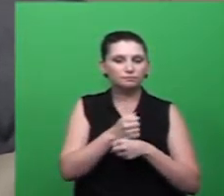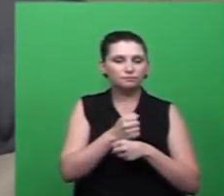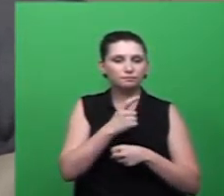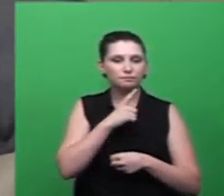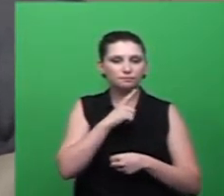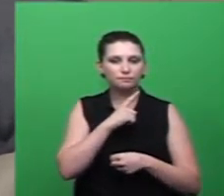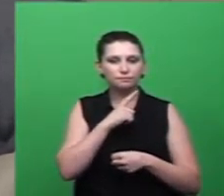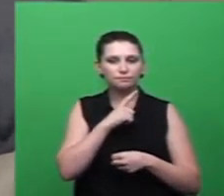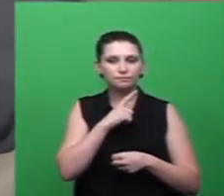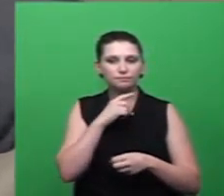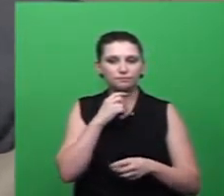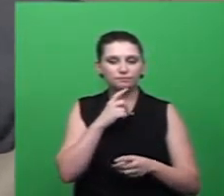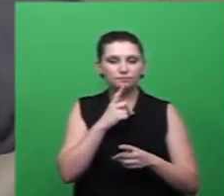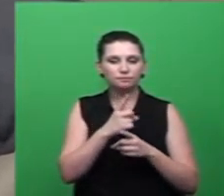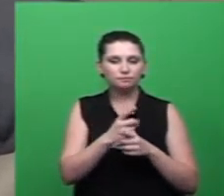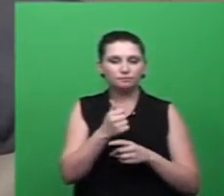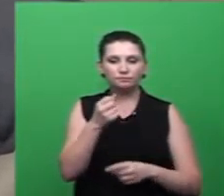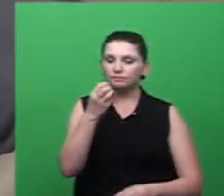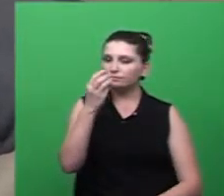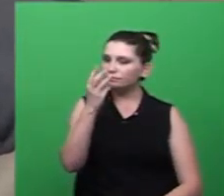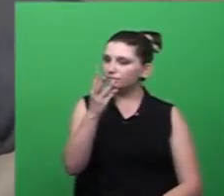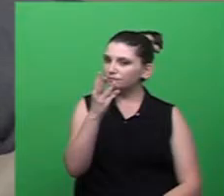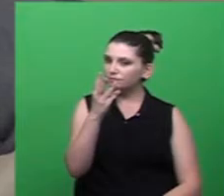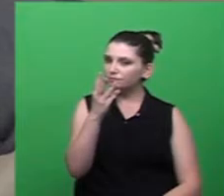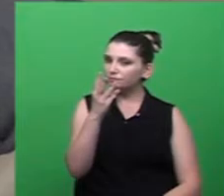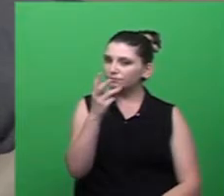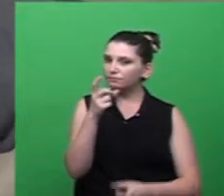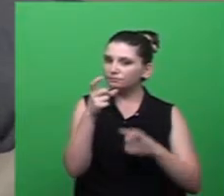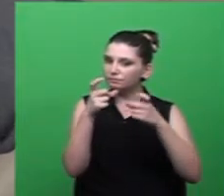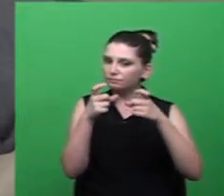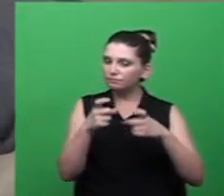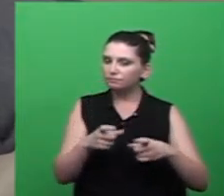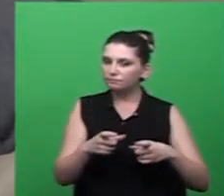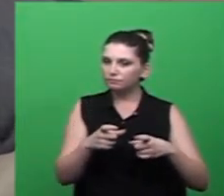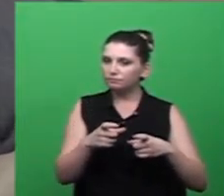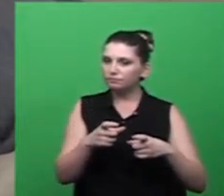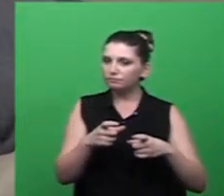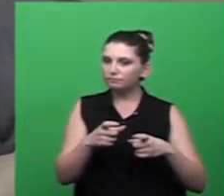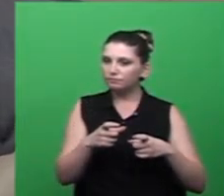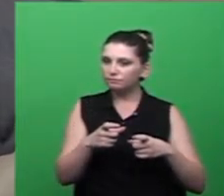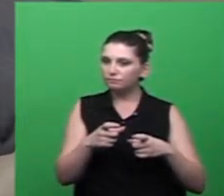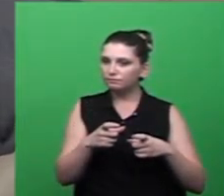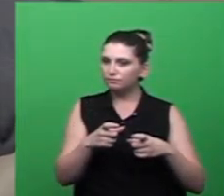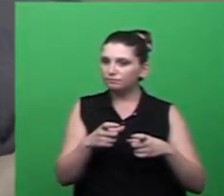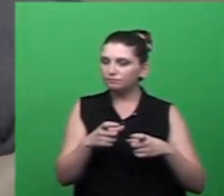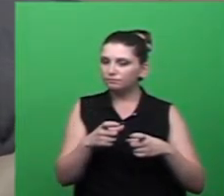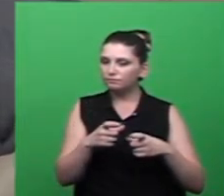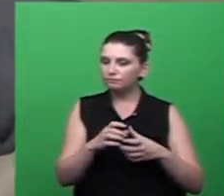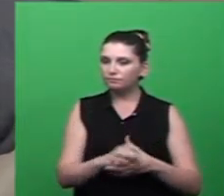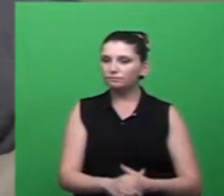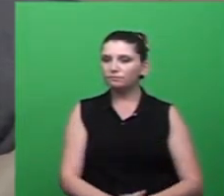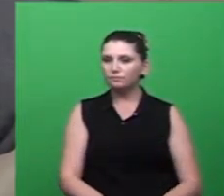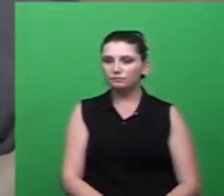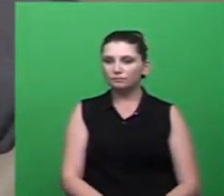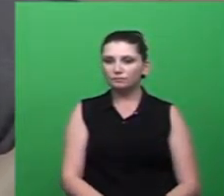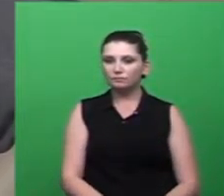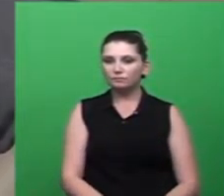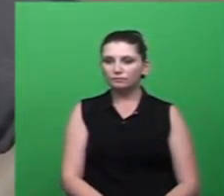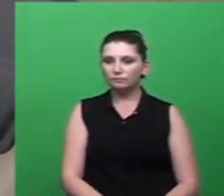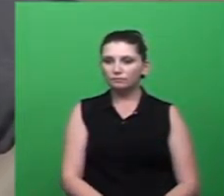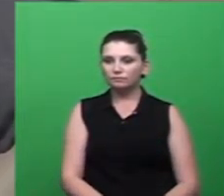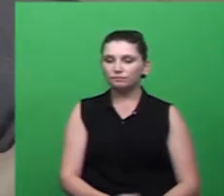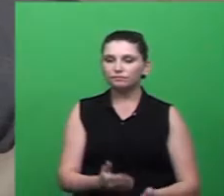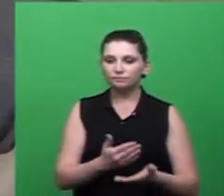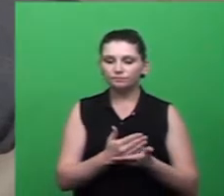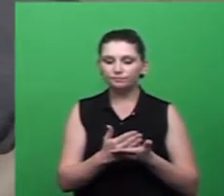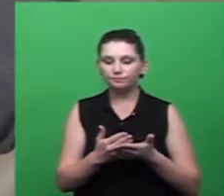13 focos, ao longo do ano de 2015. O estopim do mosquito, ele foi ao longo do verão desse